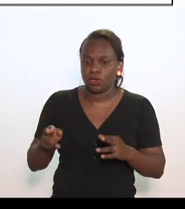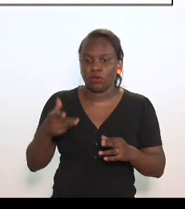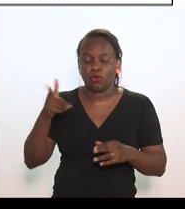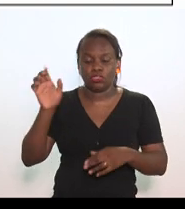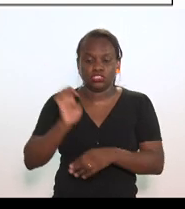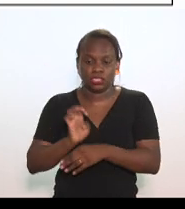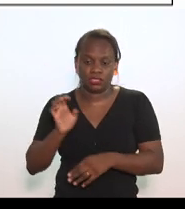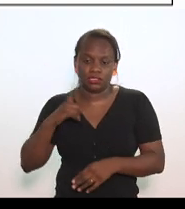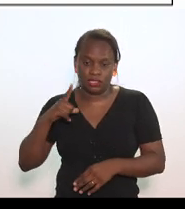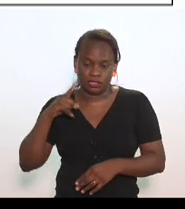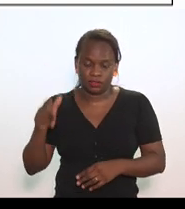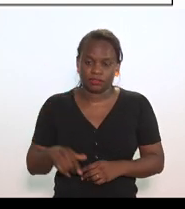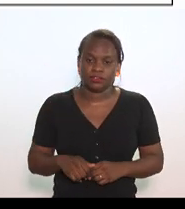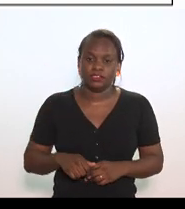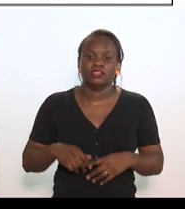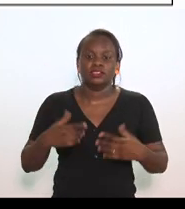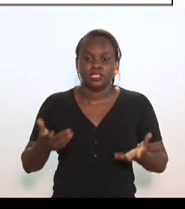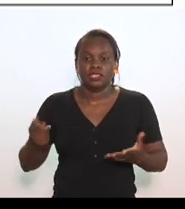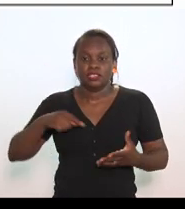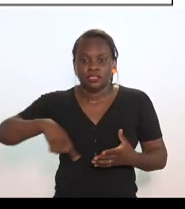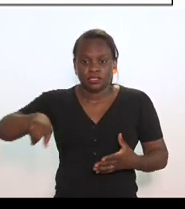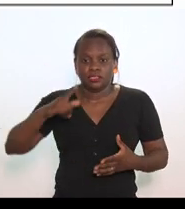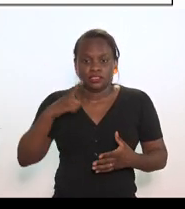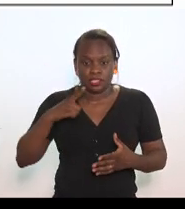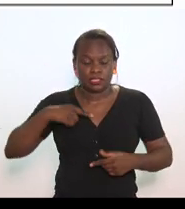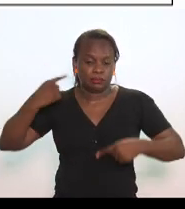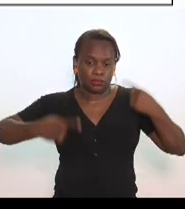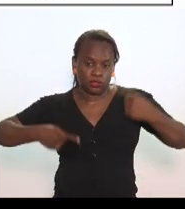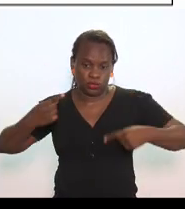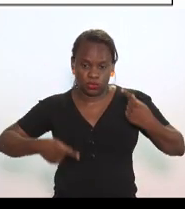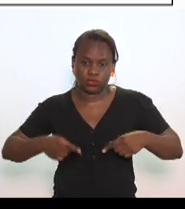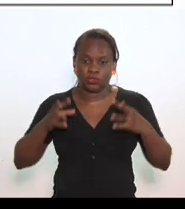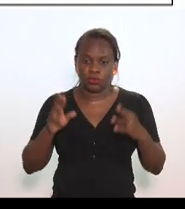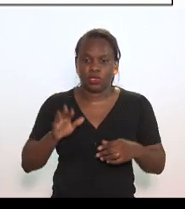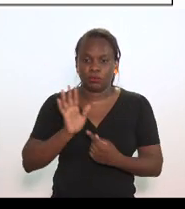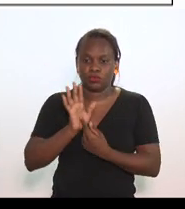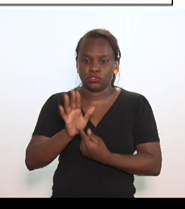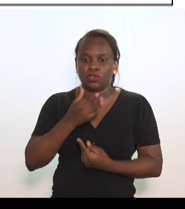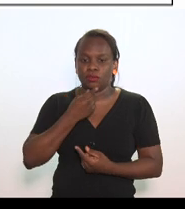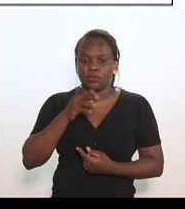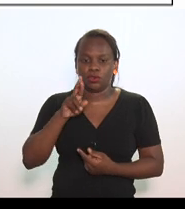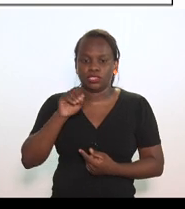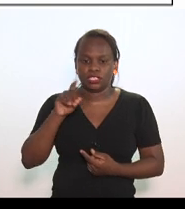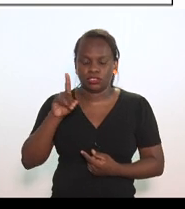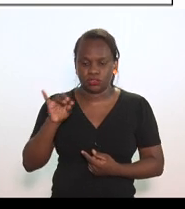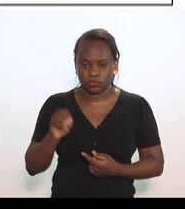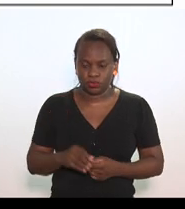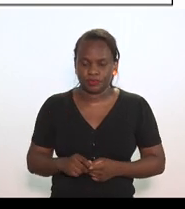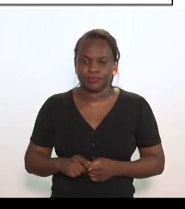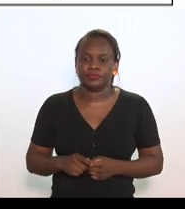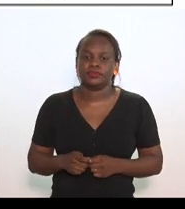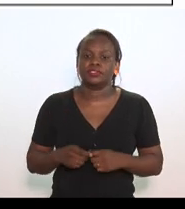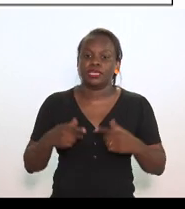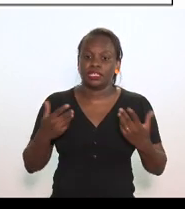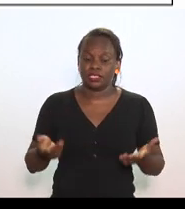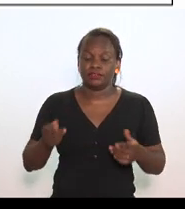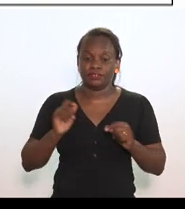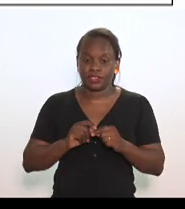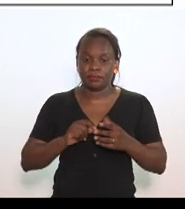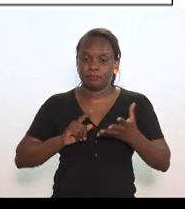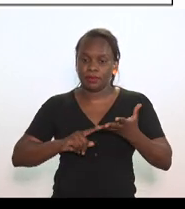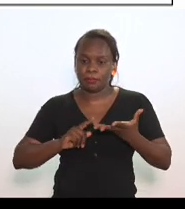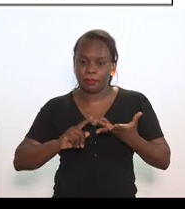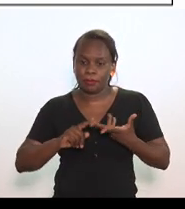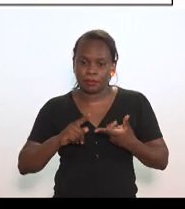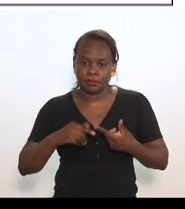estado tem, né? E aí, a gente seria competitivo como demonstrou o Rodrigo. E aí, gente fez uma... E aí, um dos itens que vai é